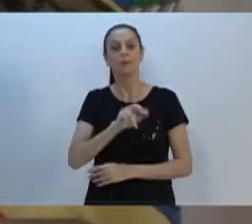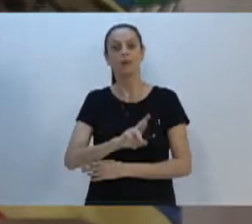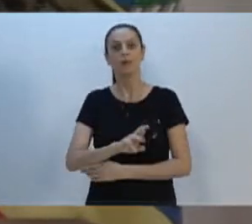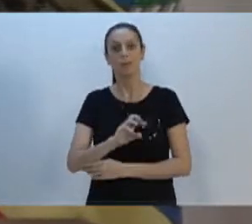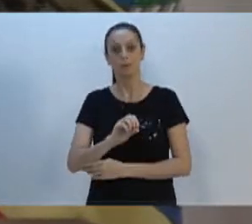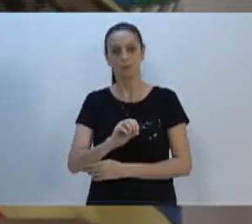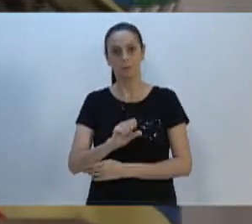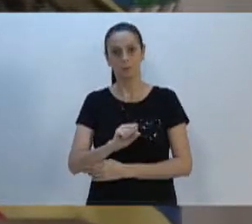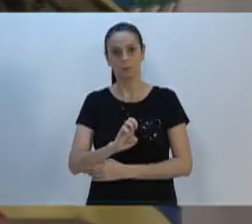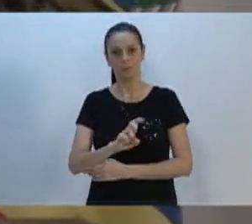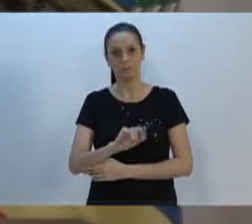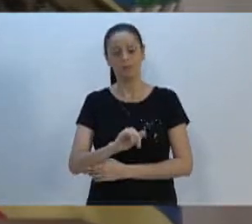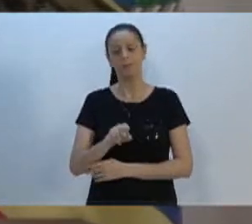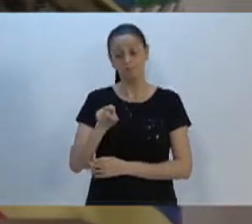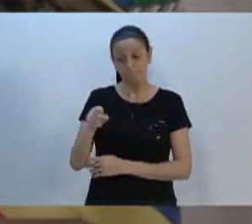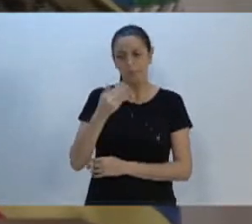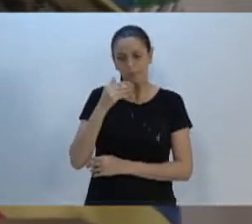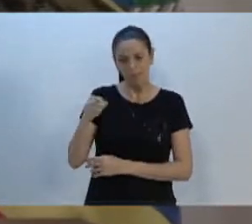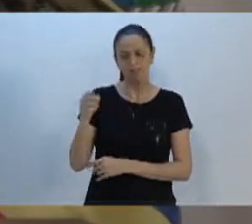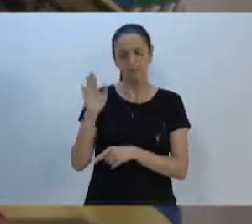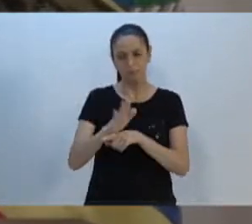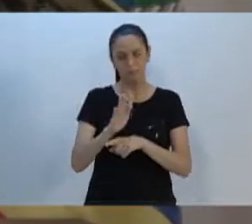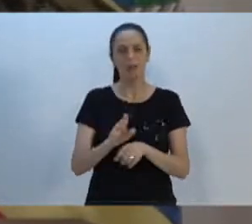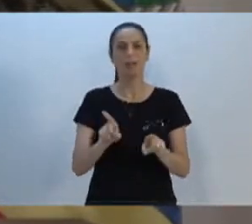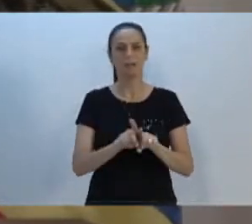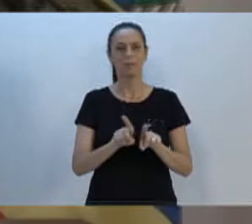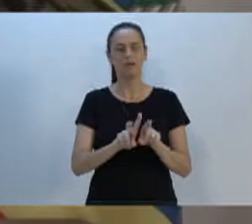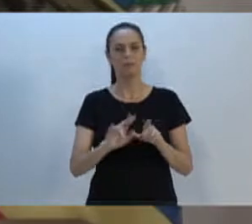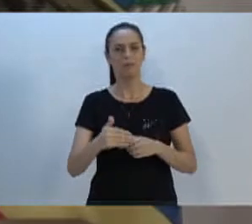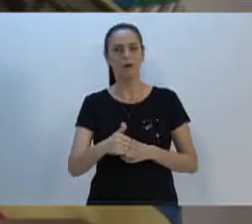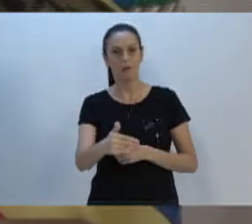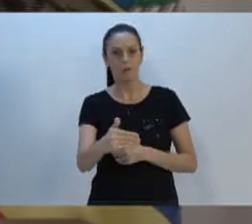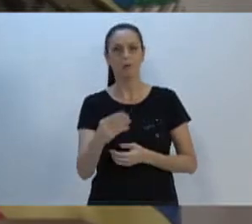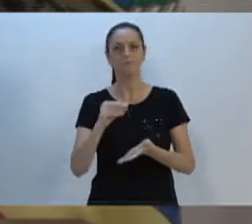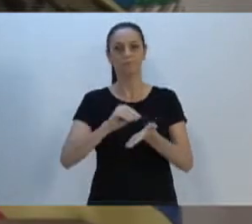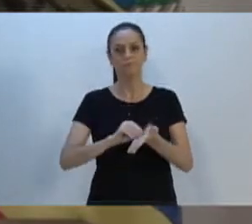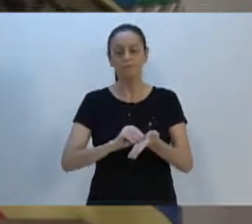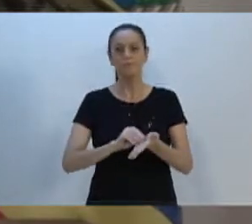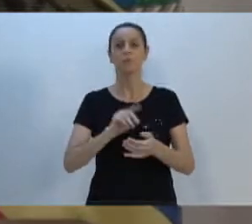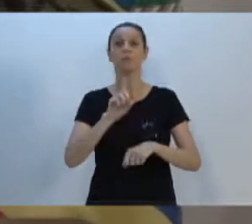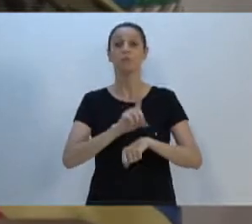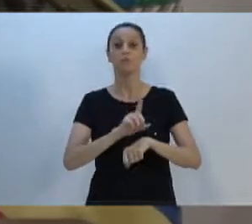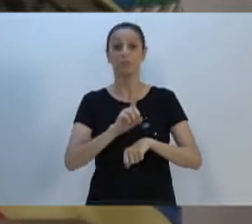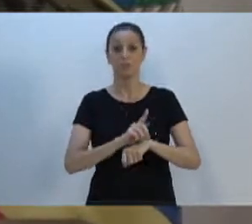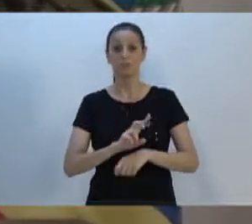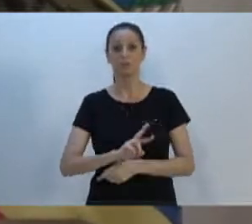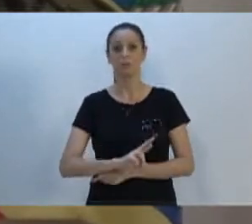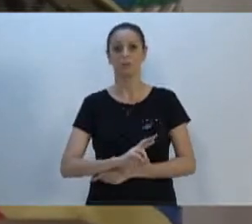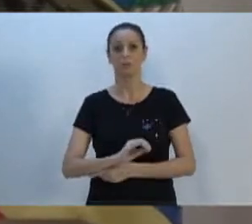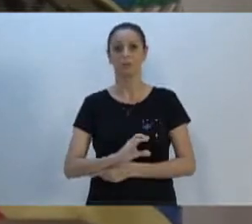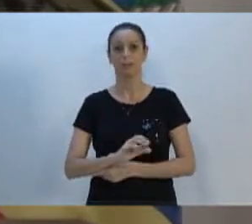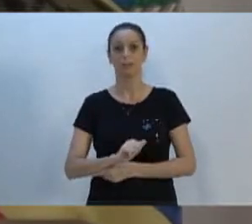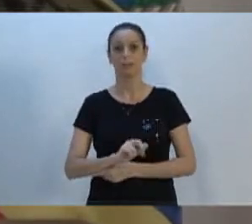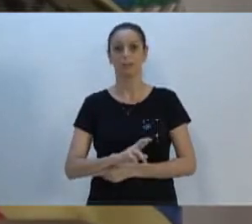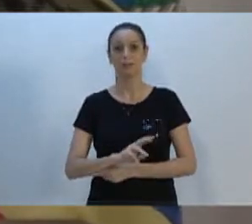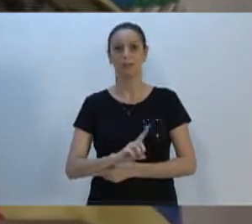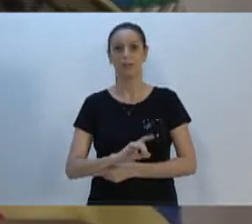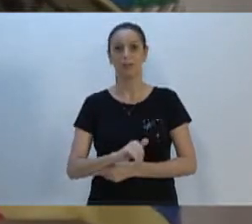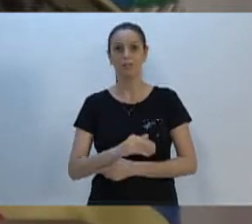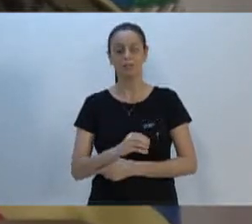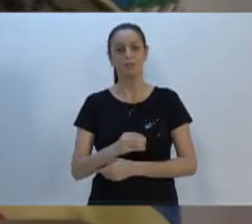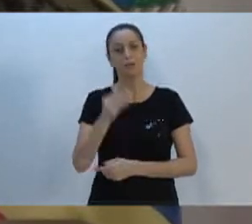esse reforço, eu também farei esse reforço, vou agendar com o diretor, Ricardinho, para que sane esse problema, que a tubulação,